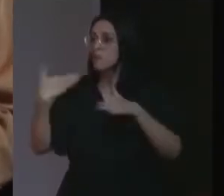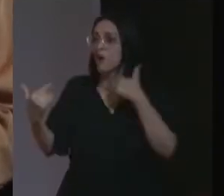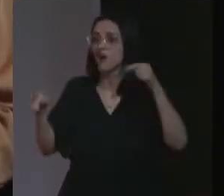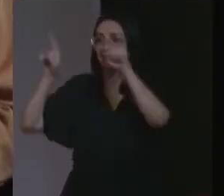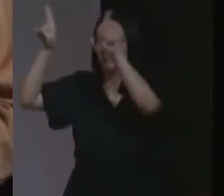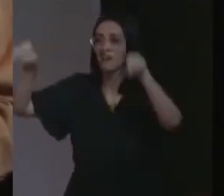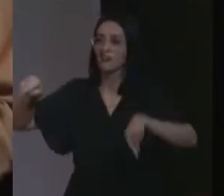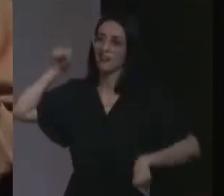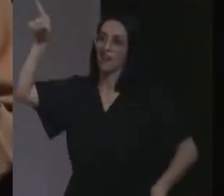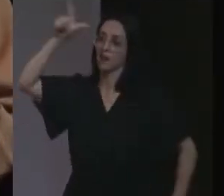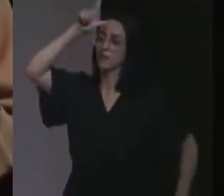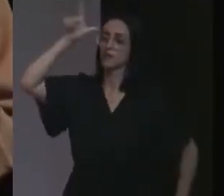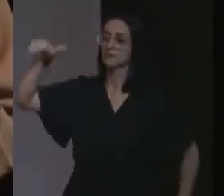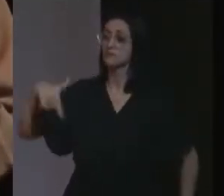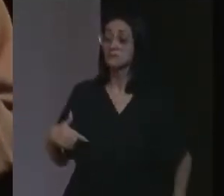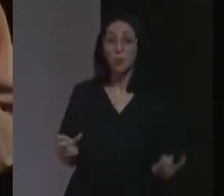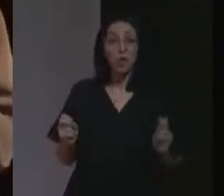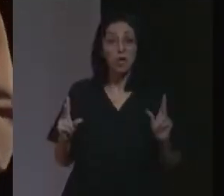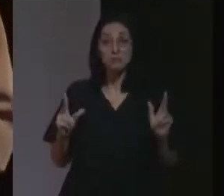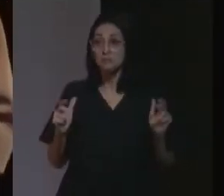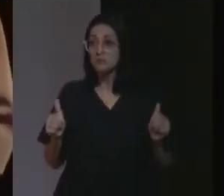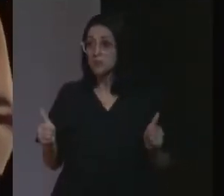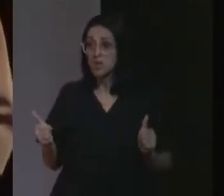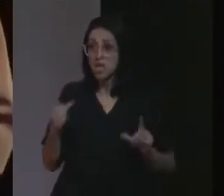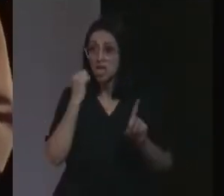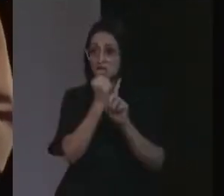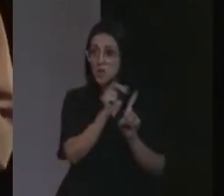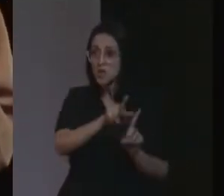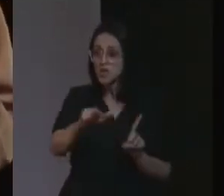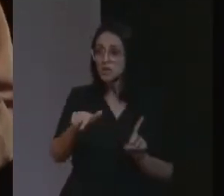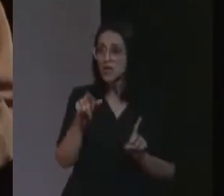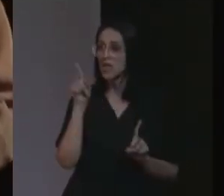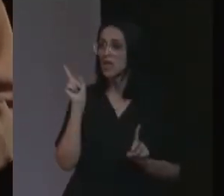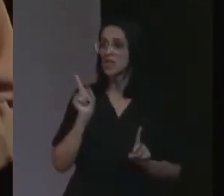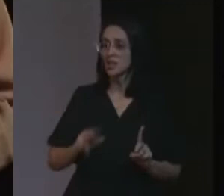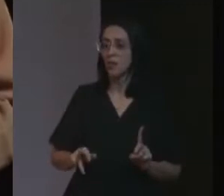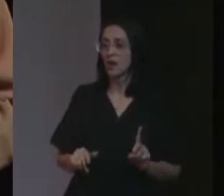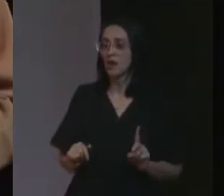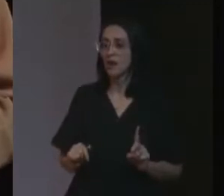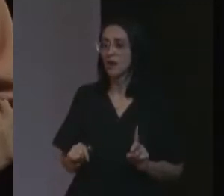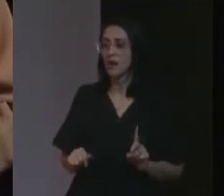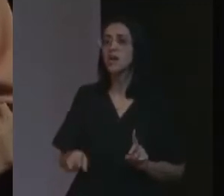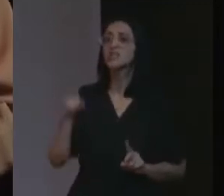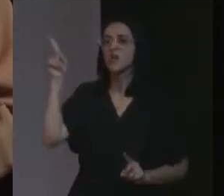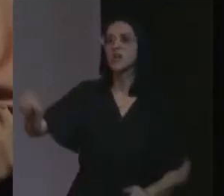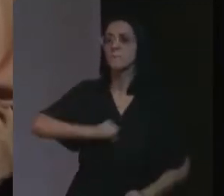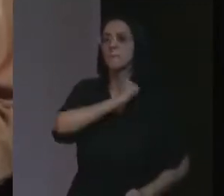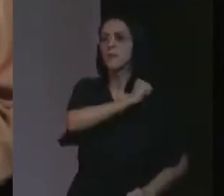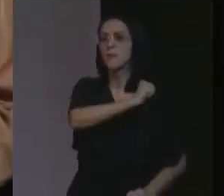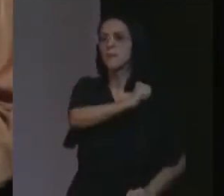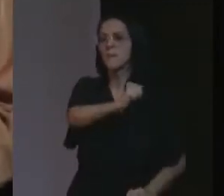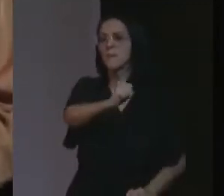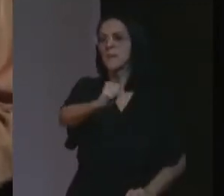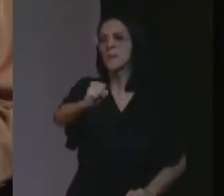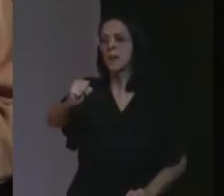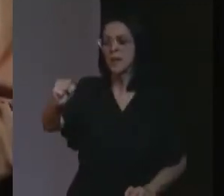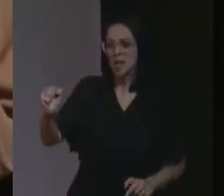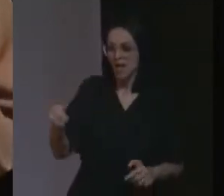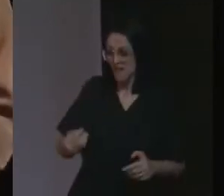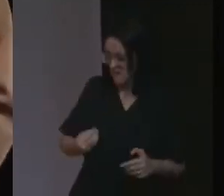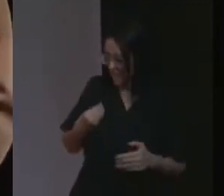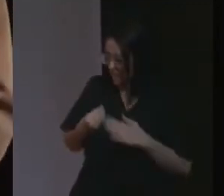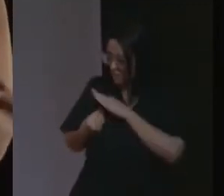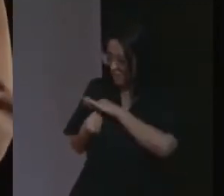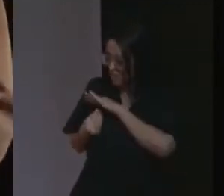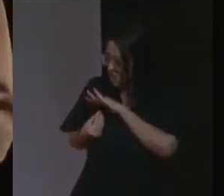penso assim, beleza, se ele não é genocida, ele é assassino, porque ele tirou a vida de todos nós, e